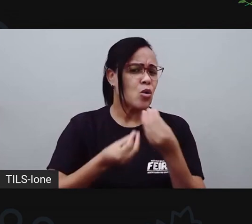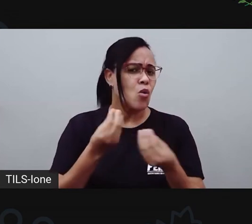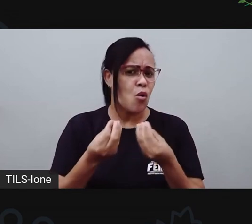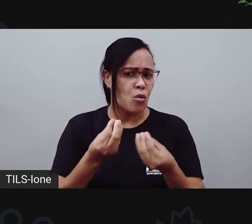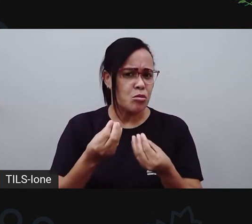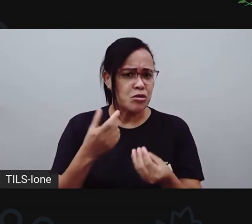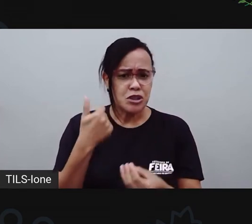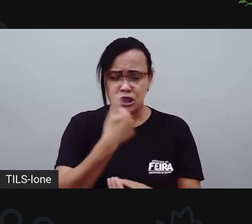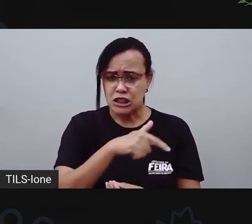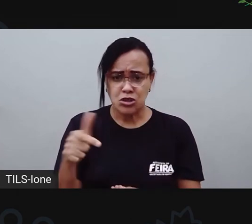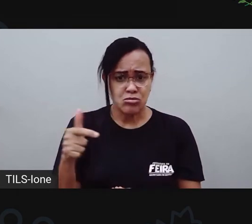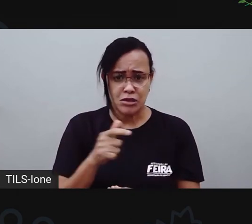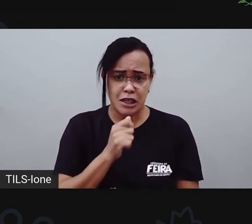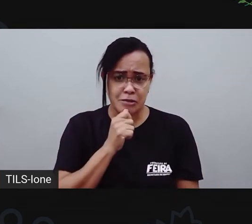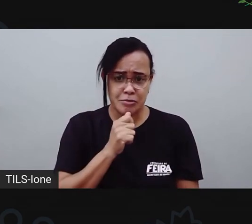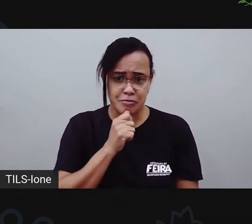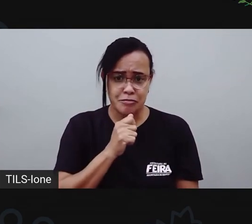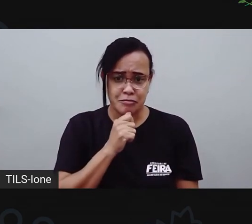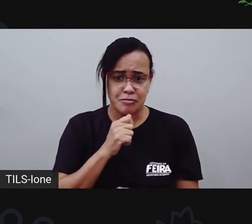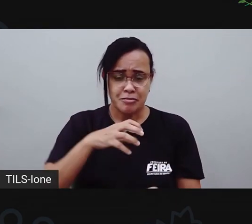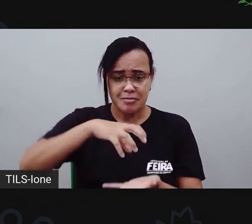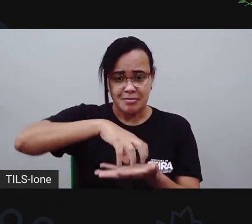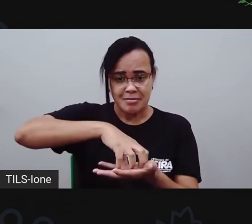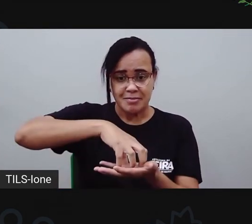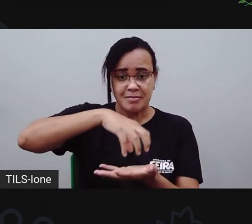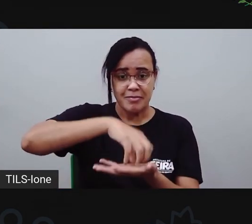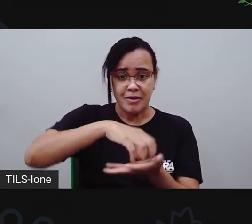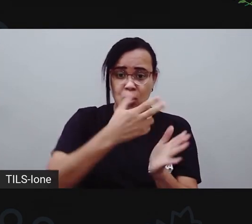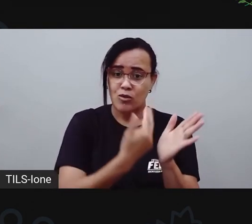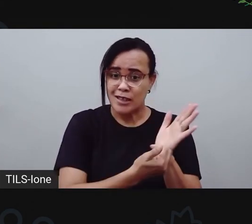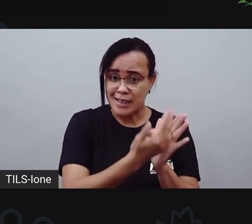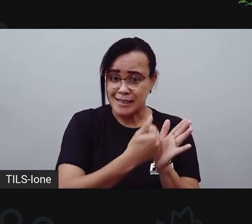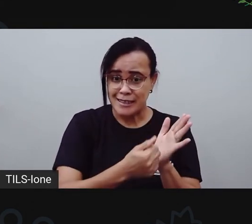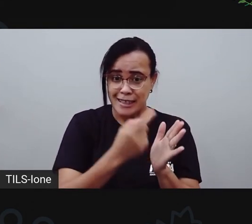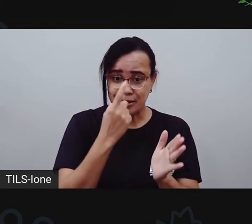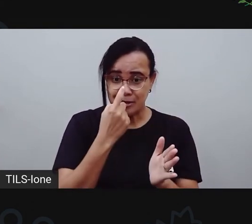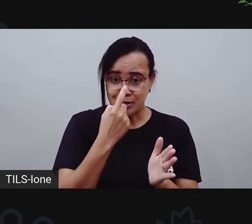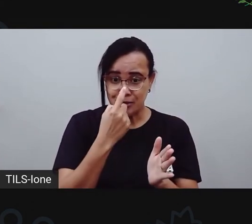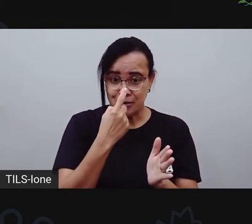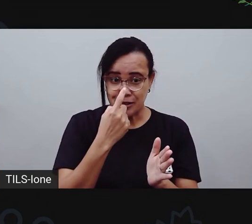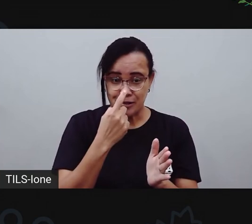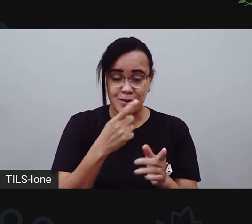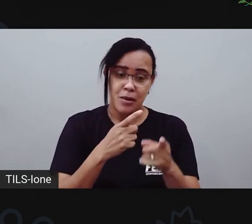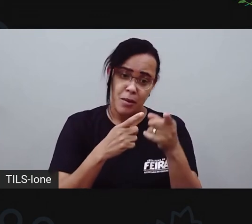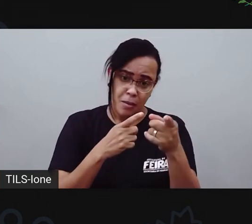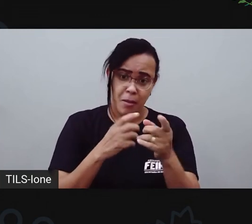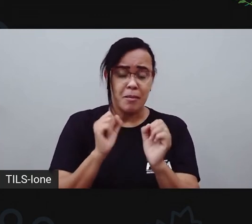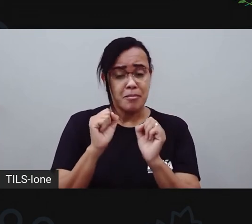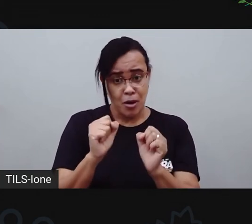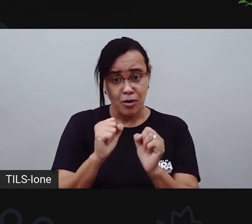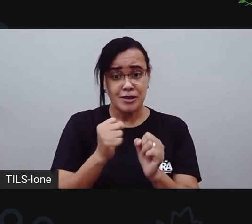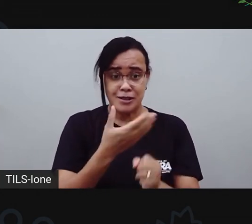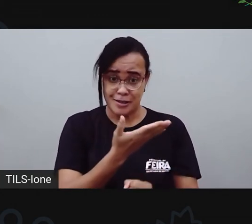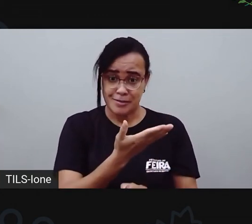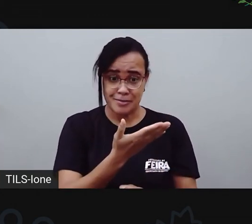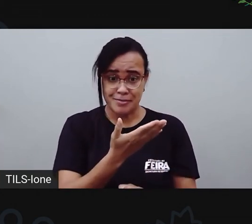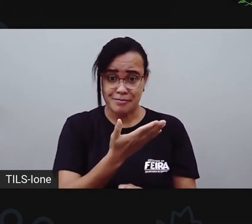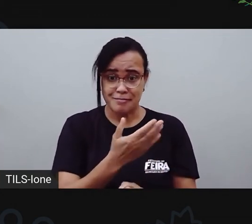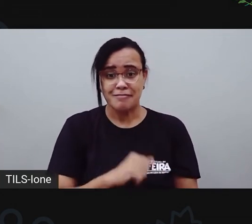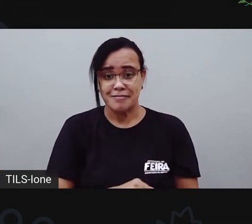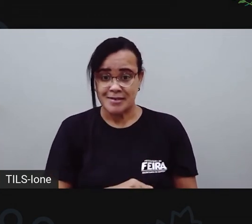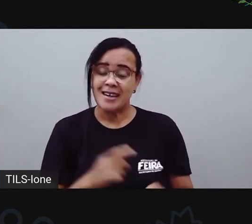né? Lembra que eu mostrei o frasco do fermento? A tampinha dele, ó, pode ser um